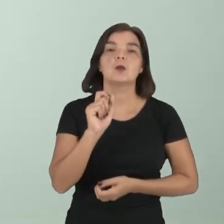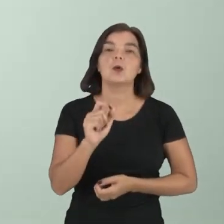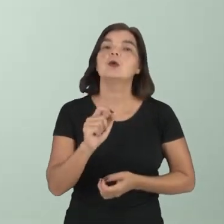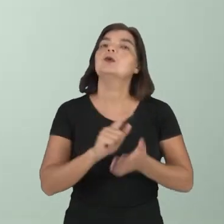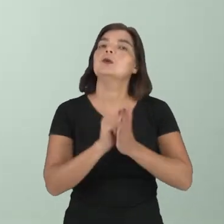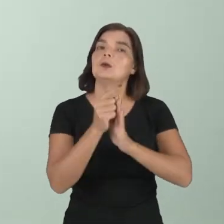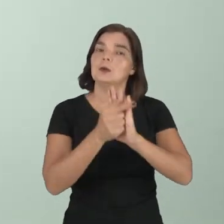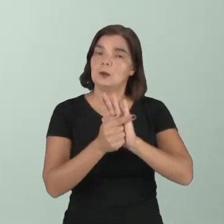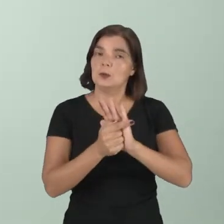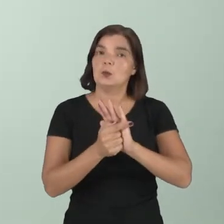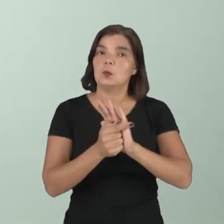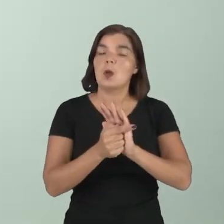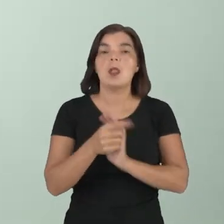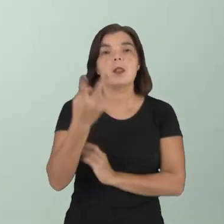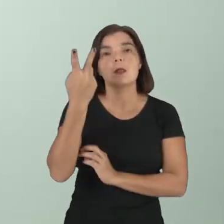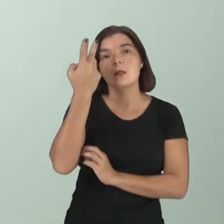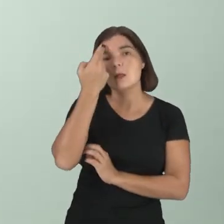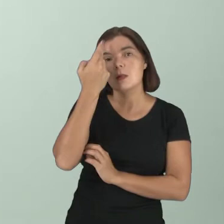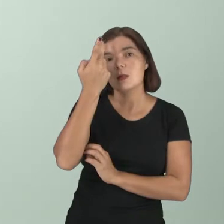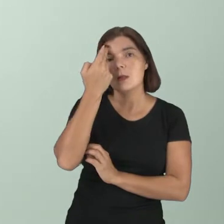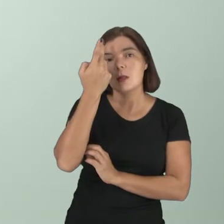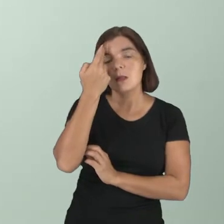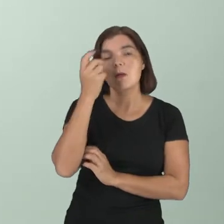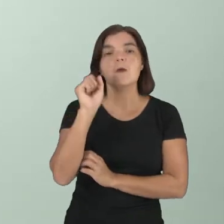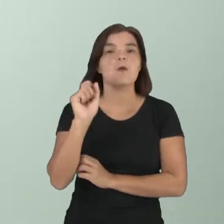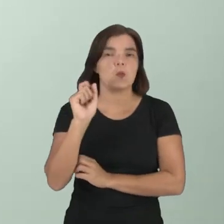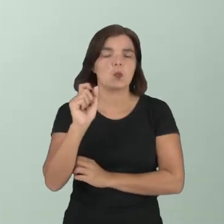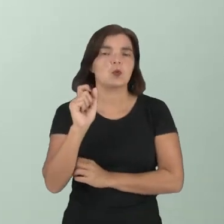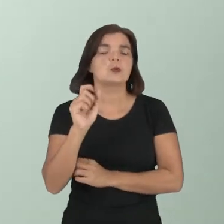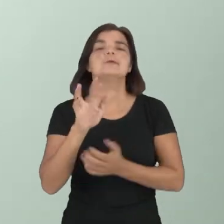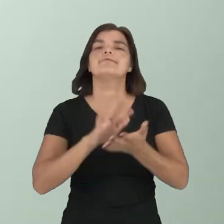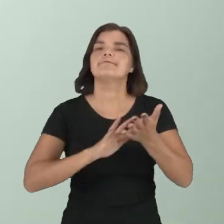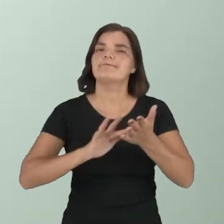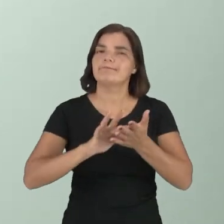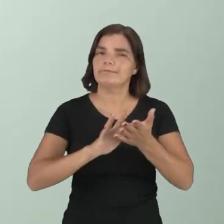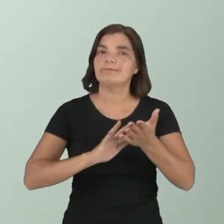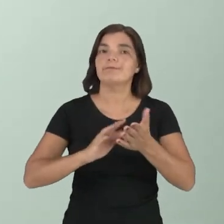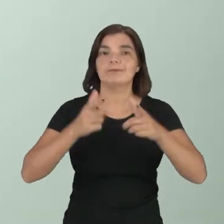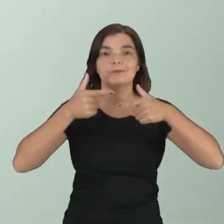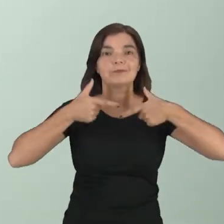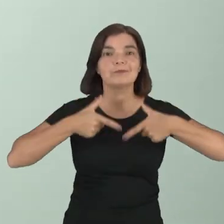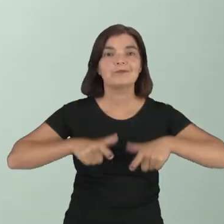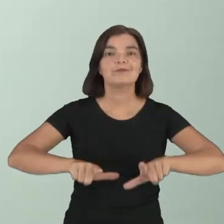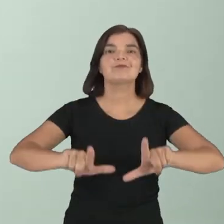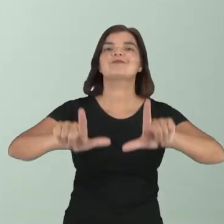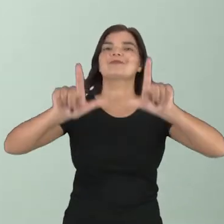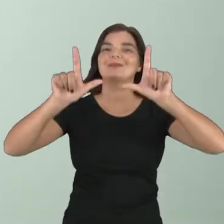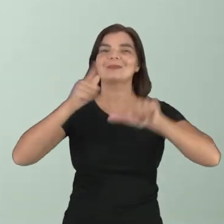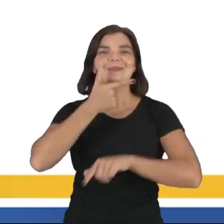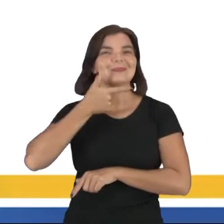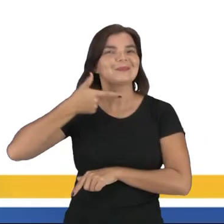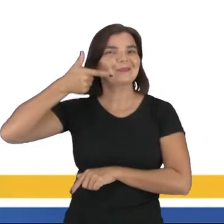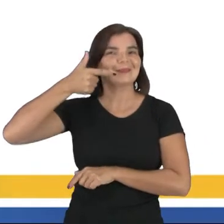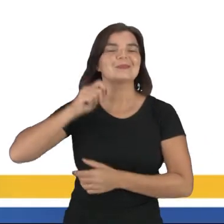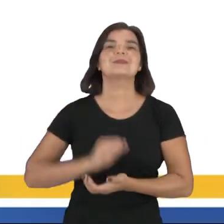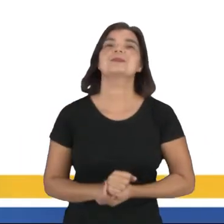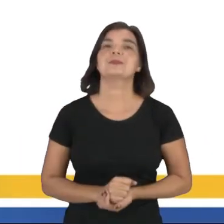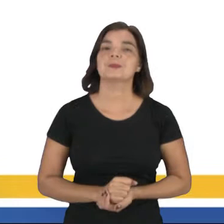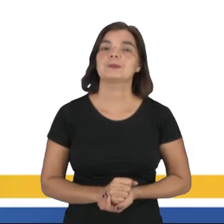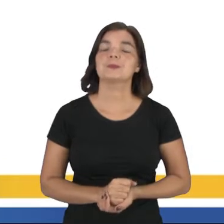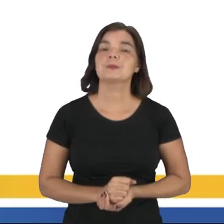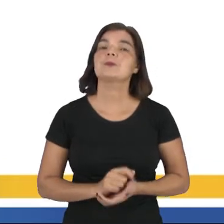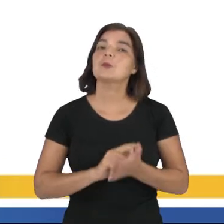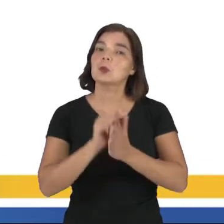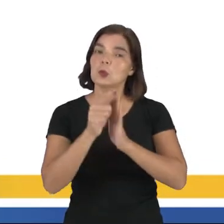esse gênero textual, ele é comum na esfera digital. Ele se trata do meme. Vamos lá. O